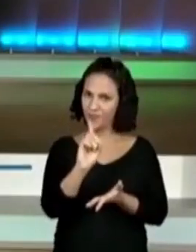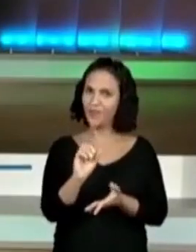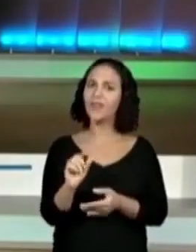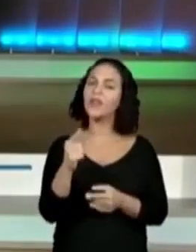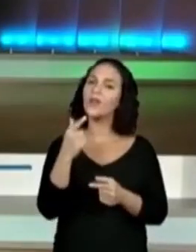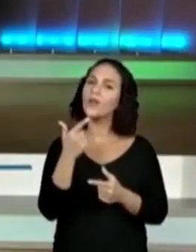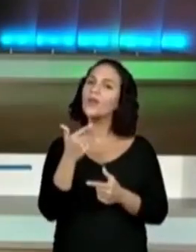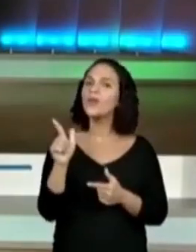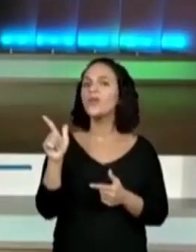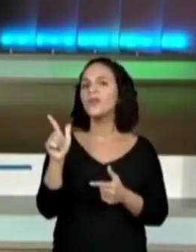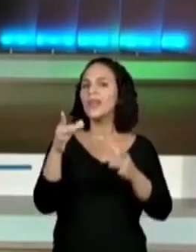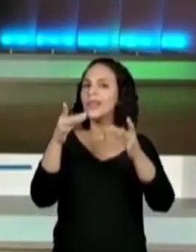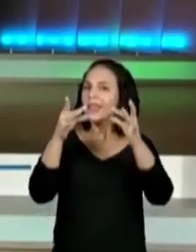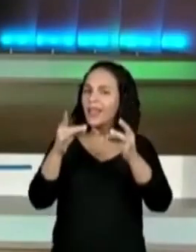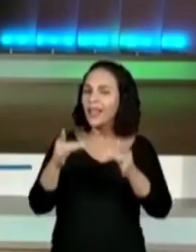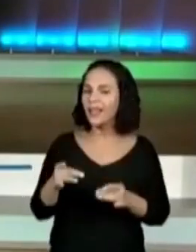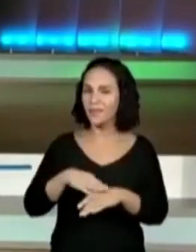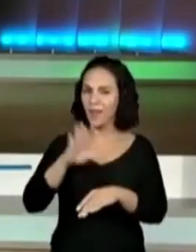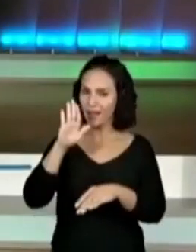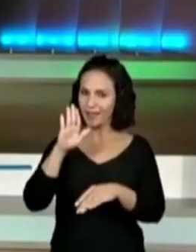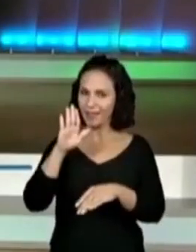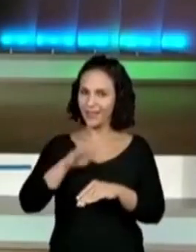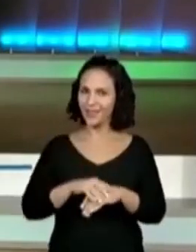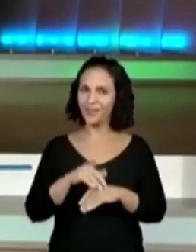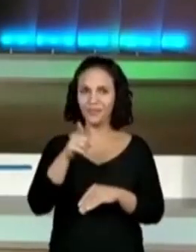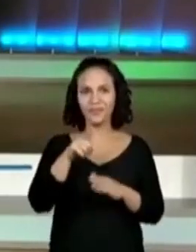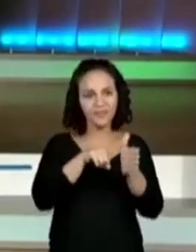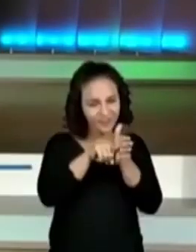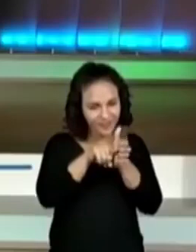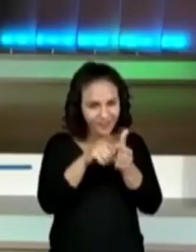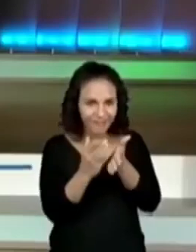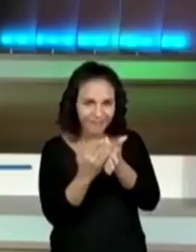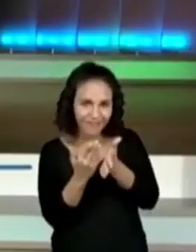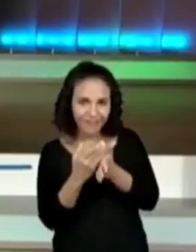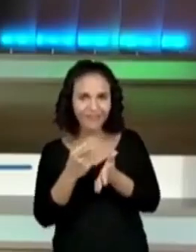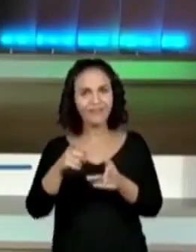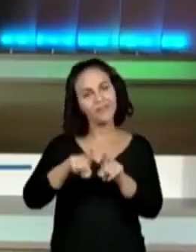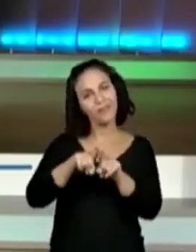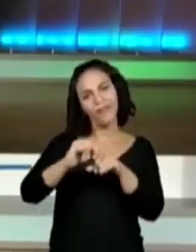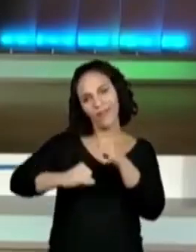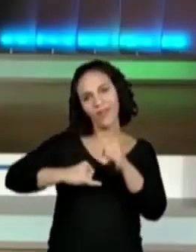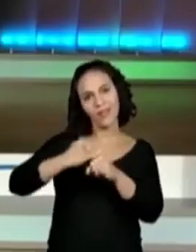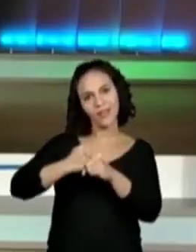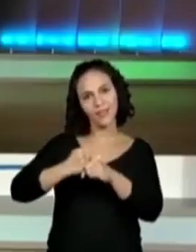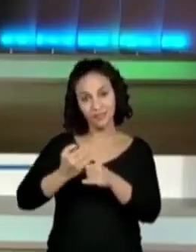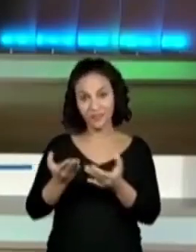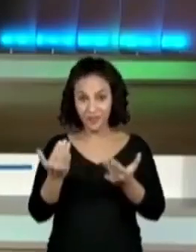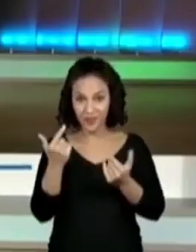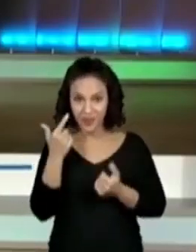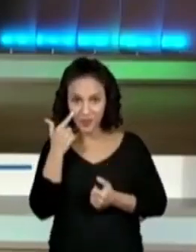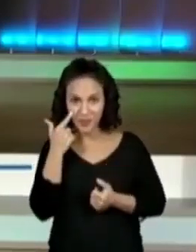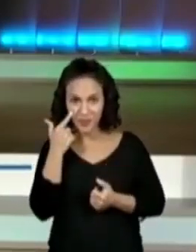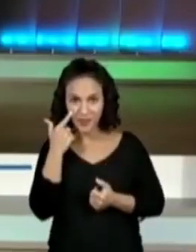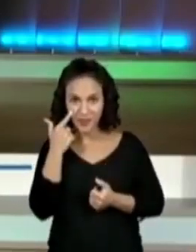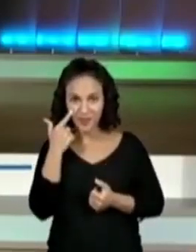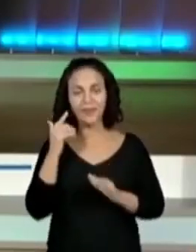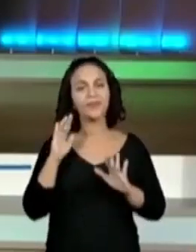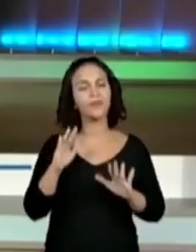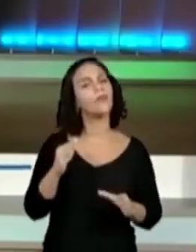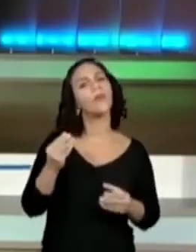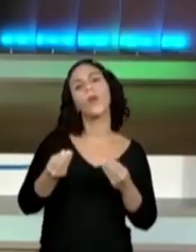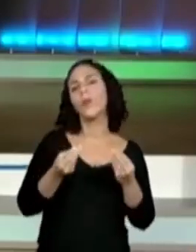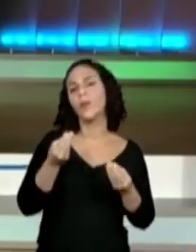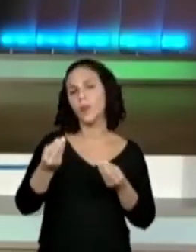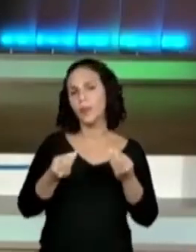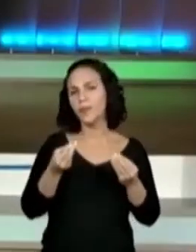um pouco mais detalhada, né? Então, vamos estudar? Vamos começar pelo seguinte.